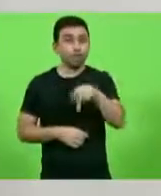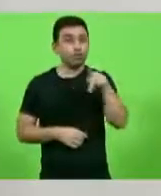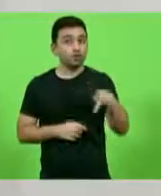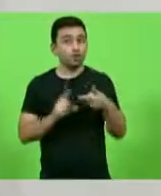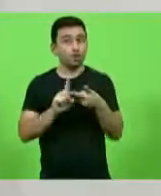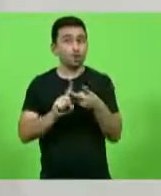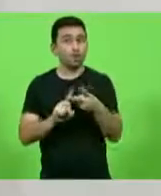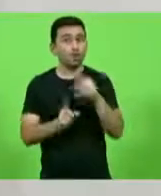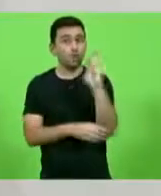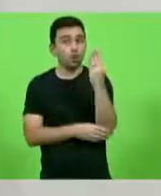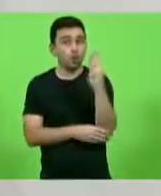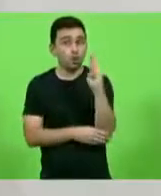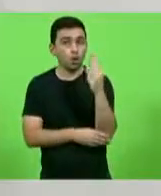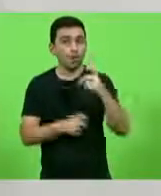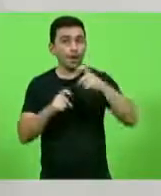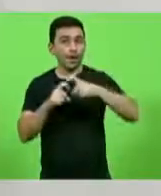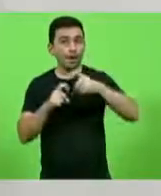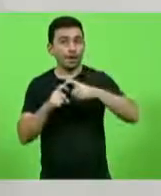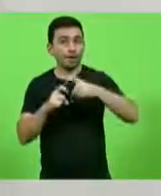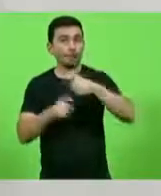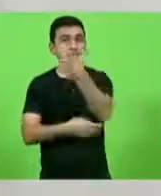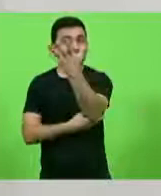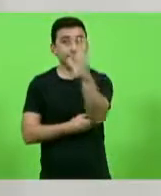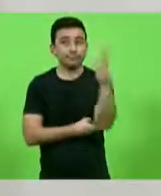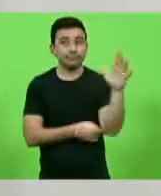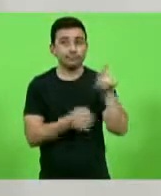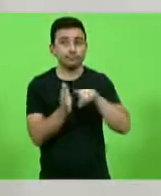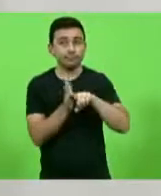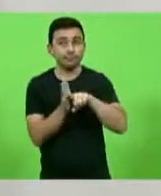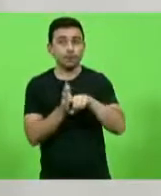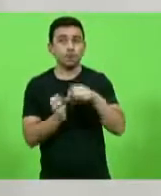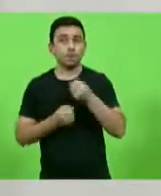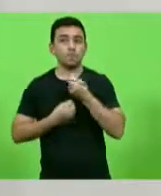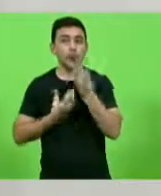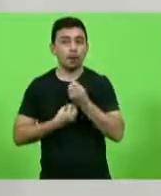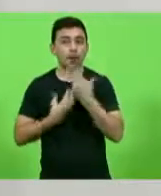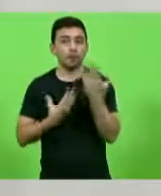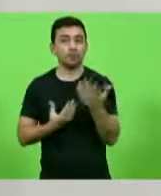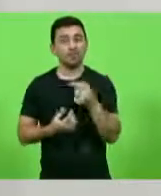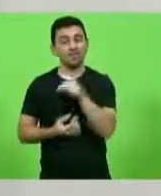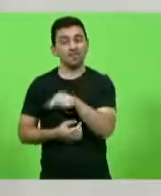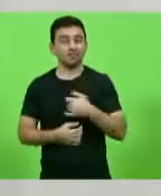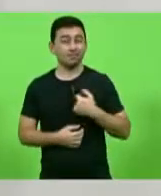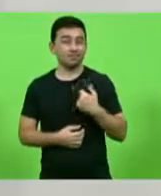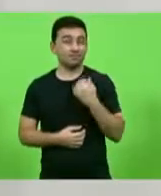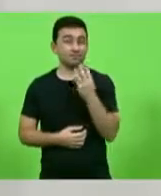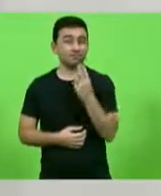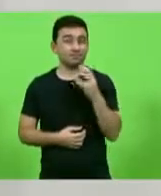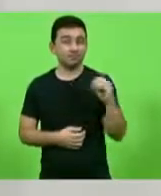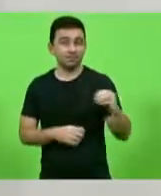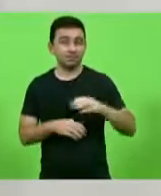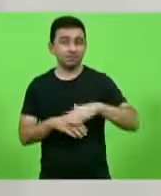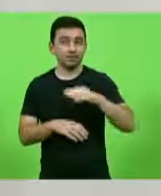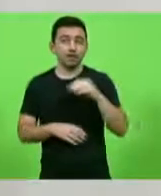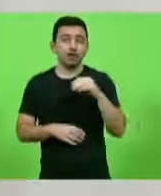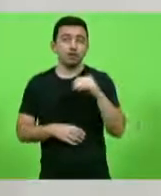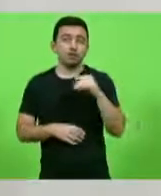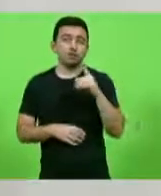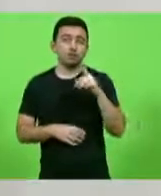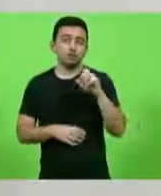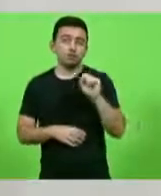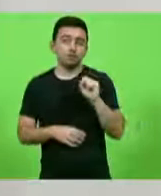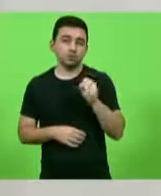médico, naturalista, ambientalista e poeta que, aos 30 anos, em 1852, integrou